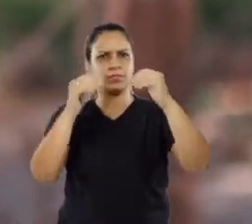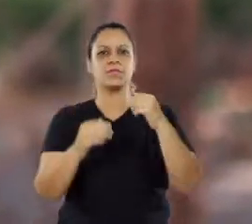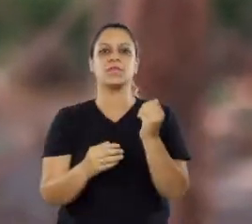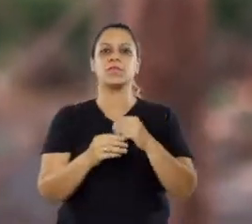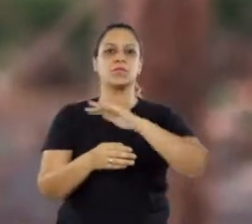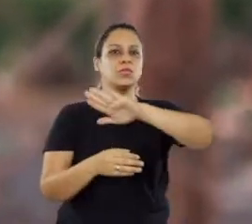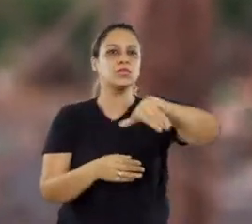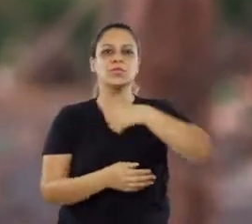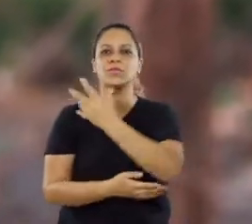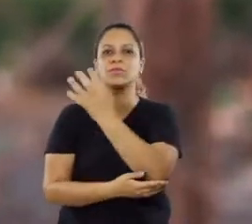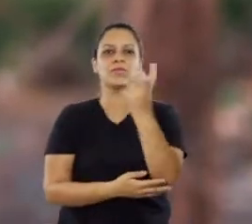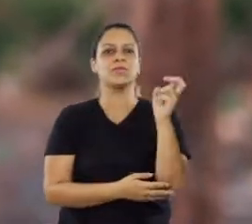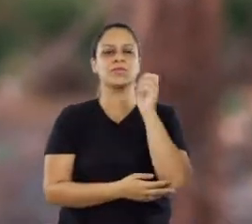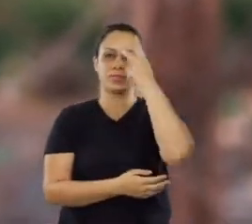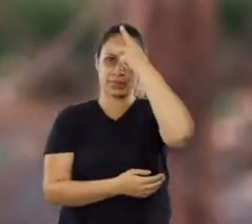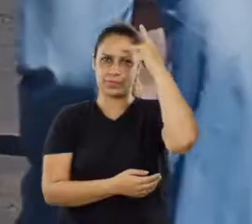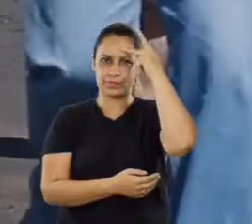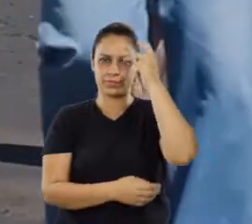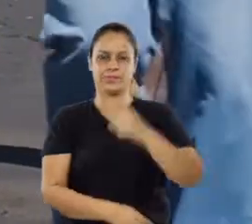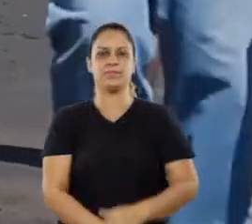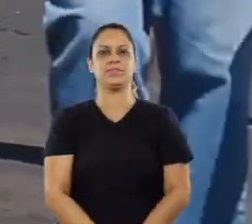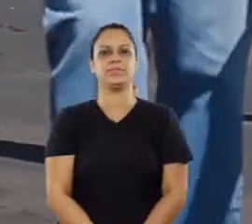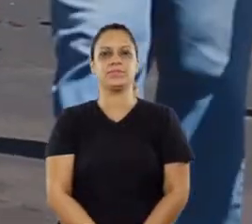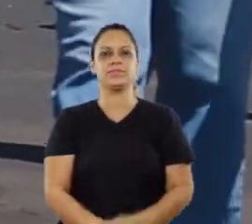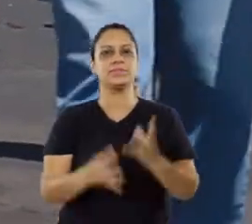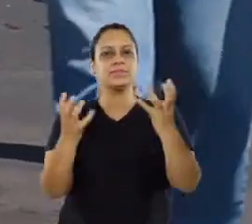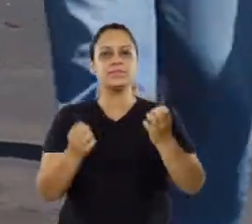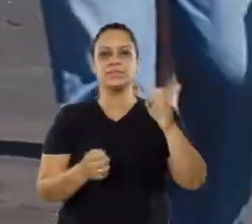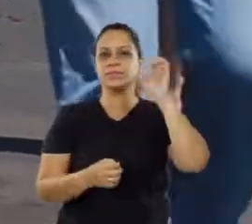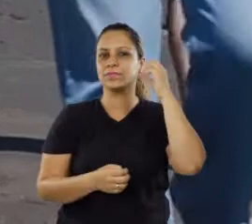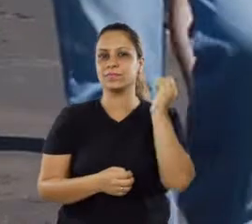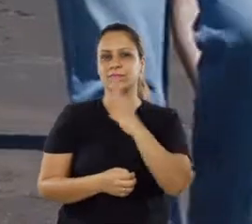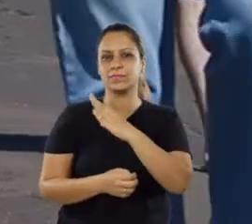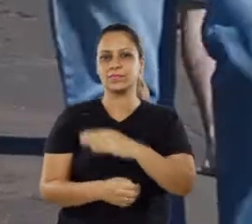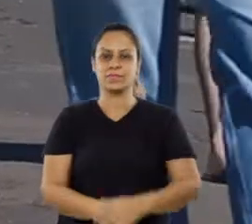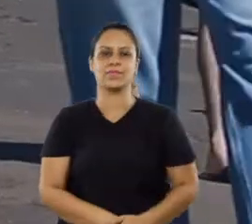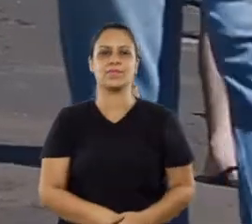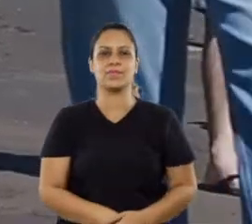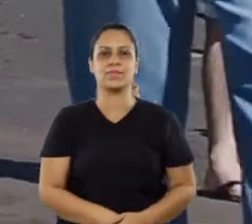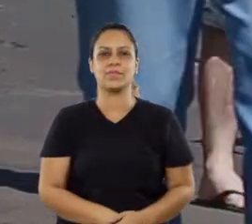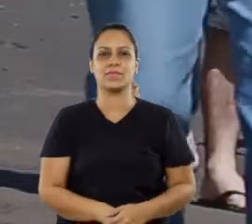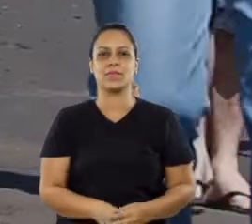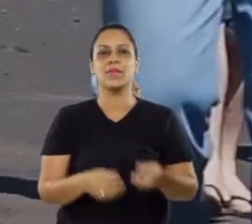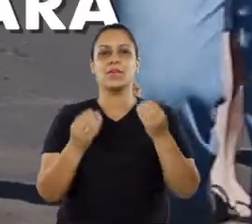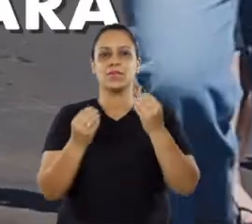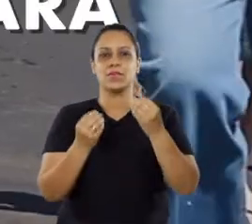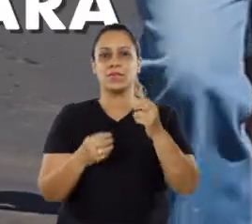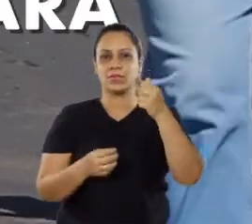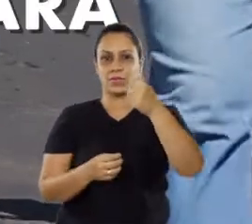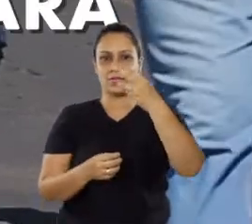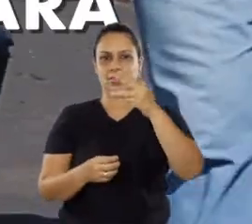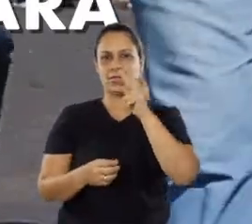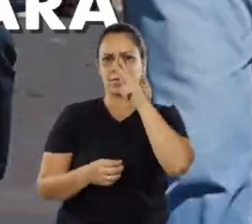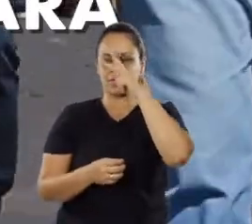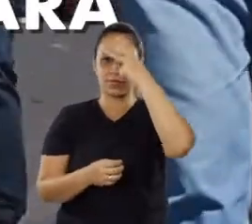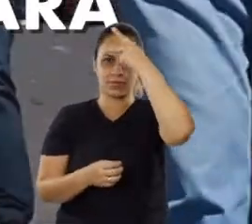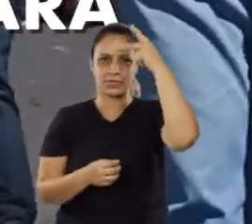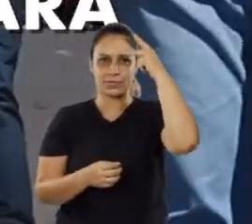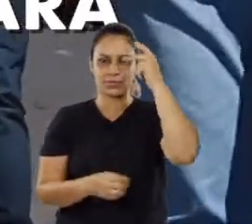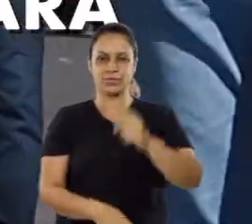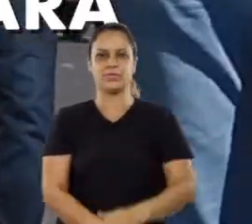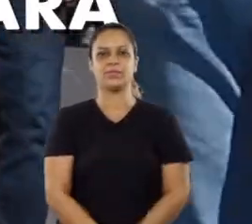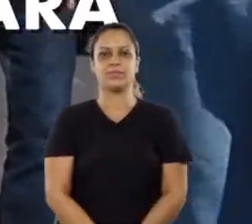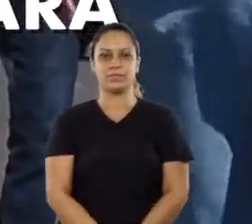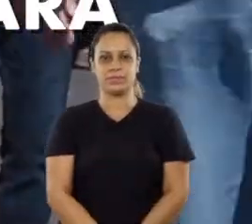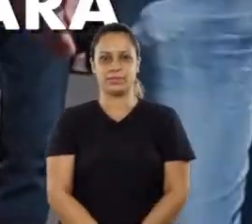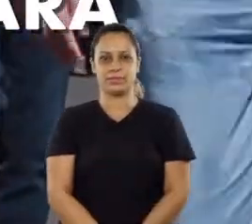meio ambiente e às pessoas. Meu prato é digno de todo. É triste com a força do